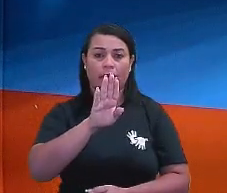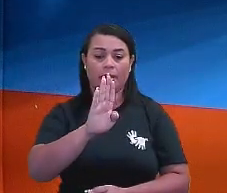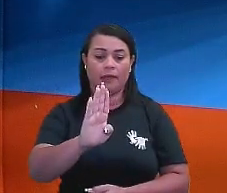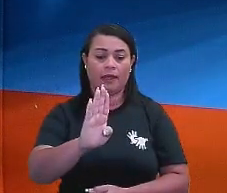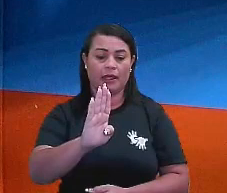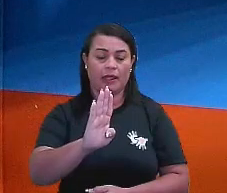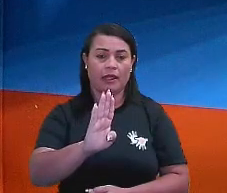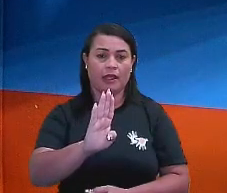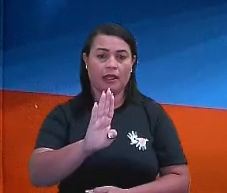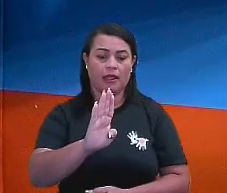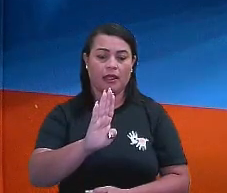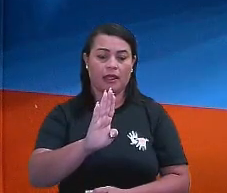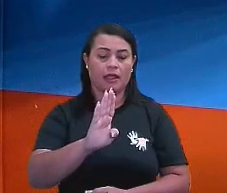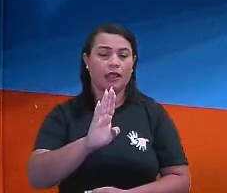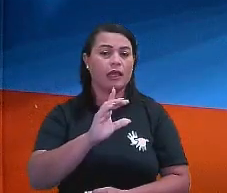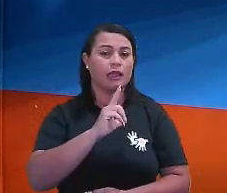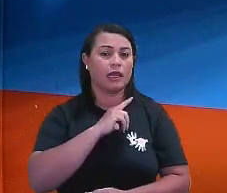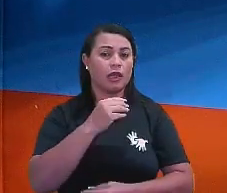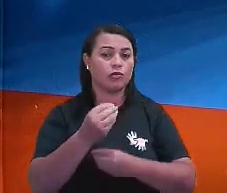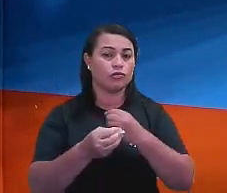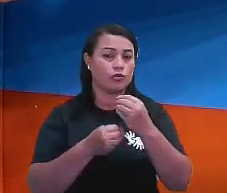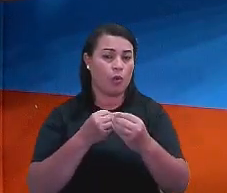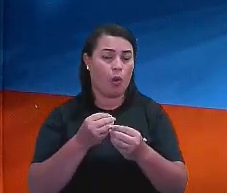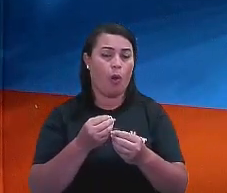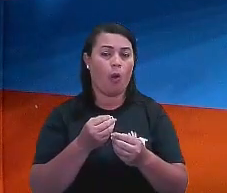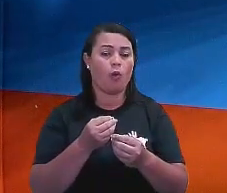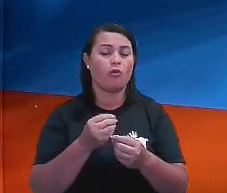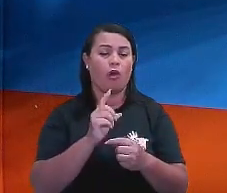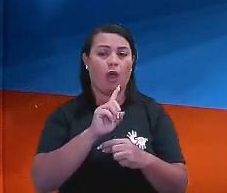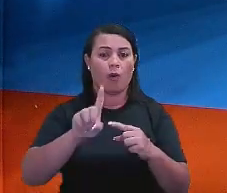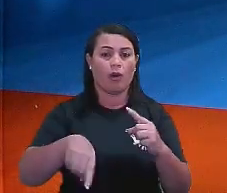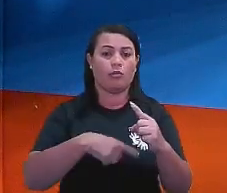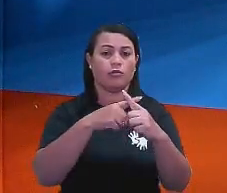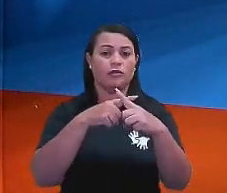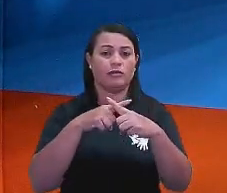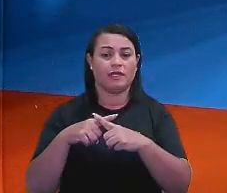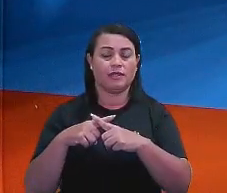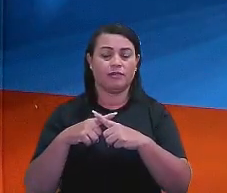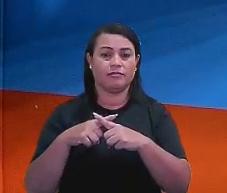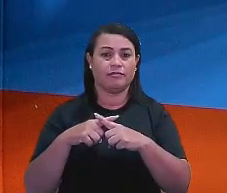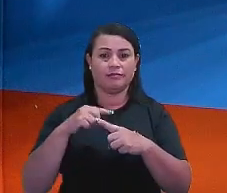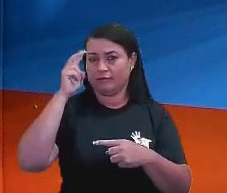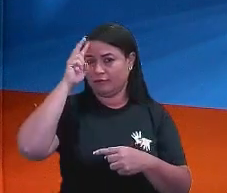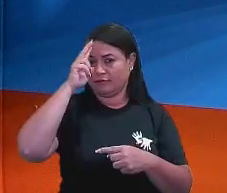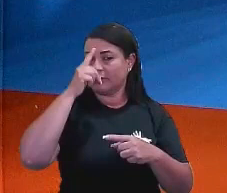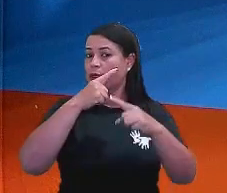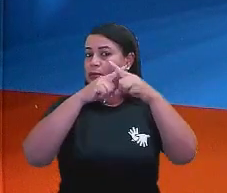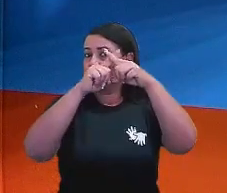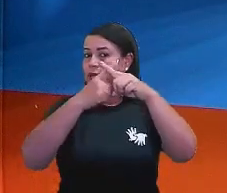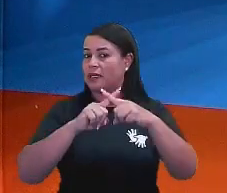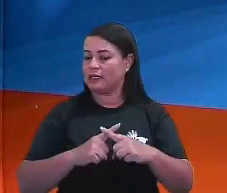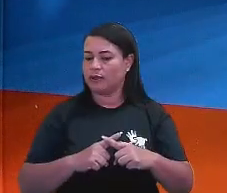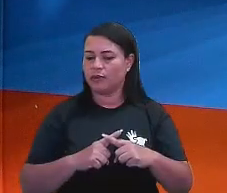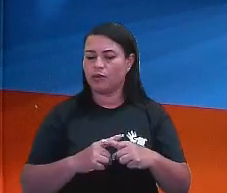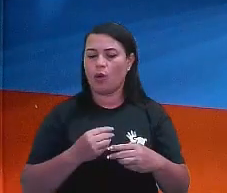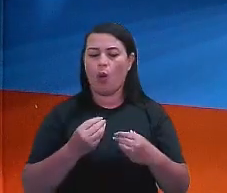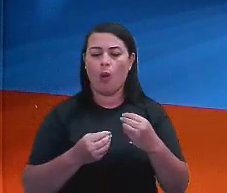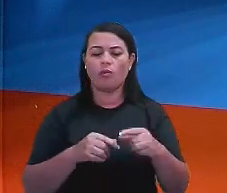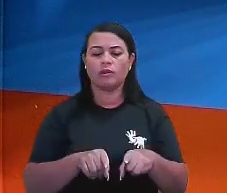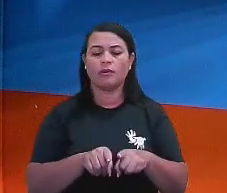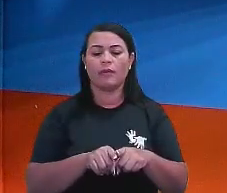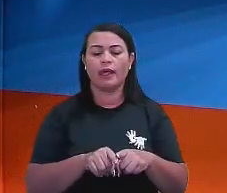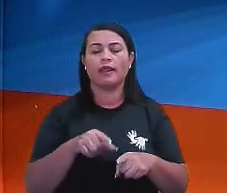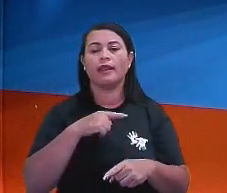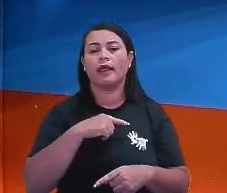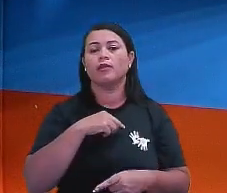Dentro da proporção, eu vou ter o quê? Uma multiplicação. Lembra lá? Dessa relação? Então, daqui